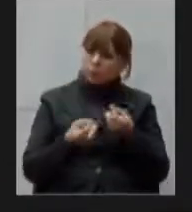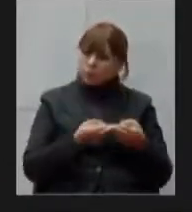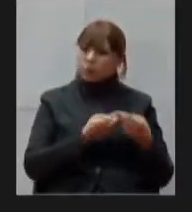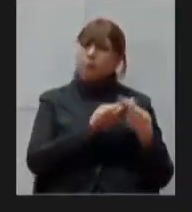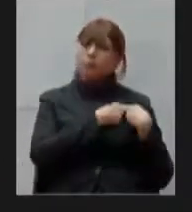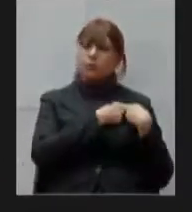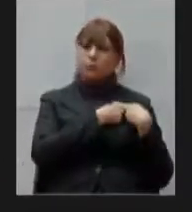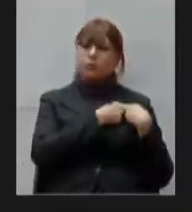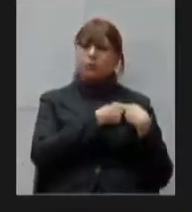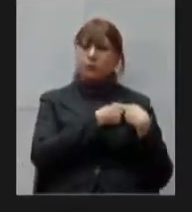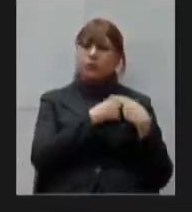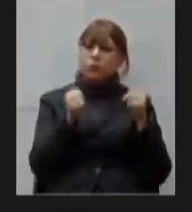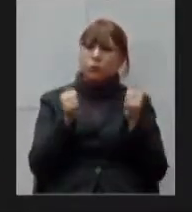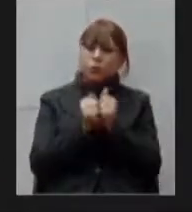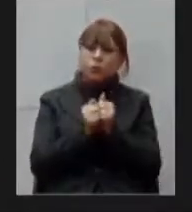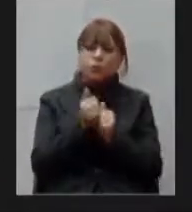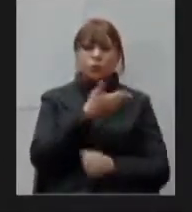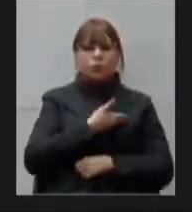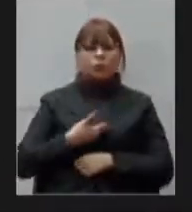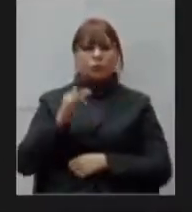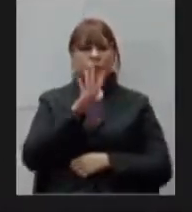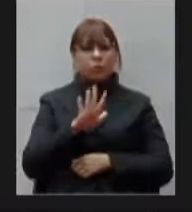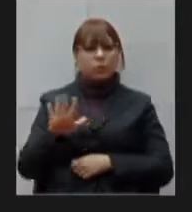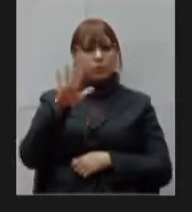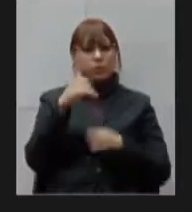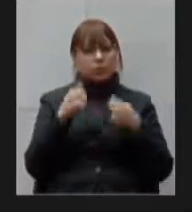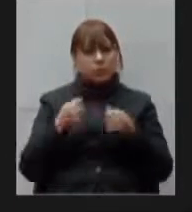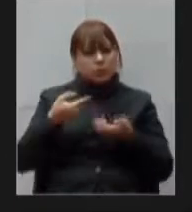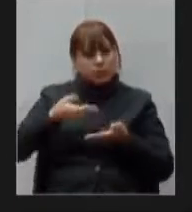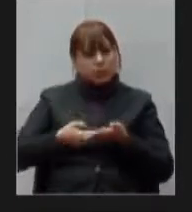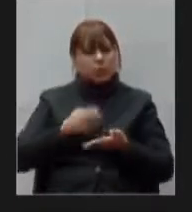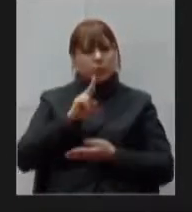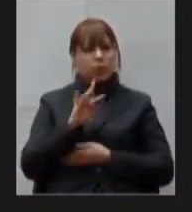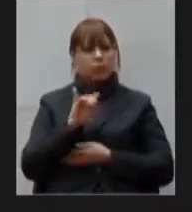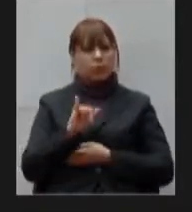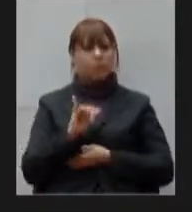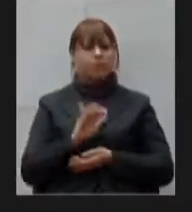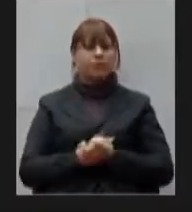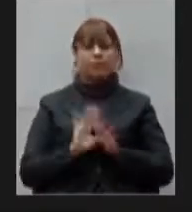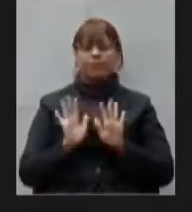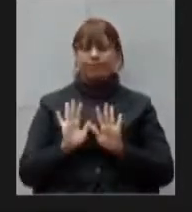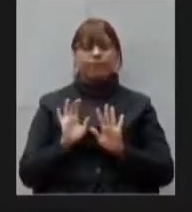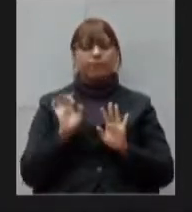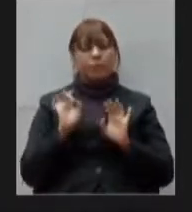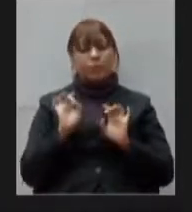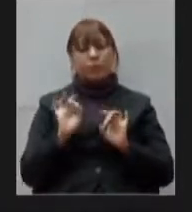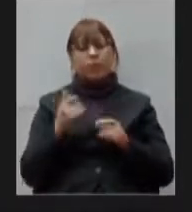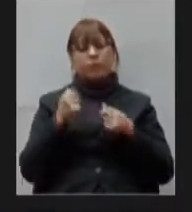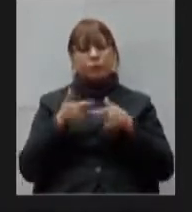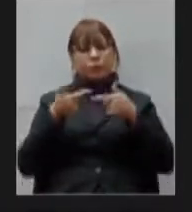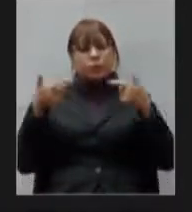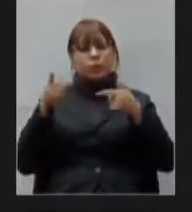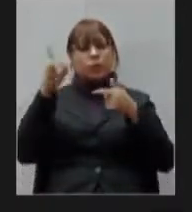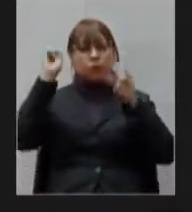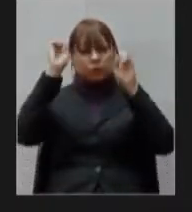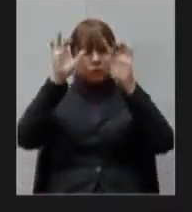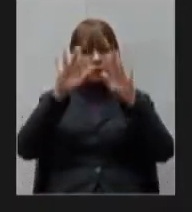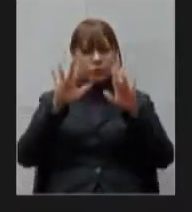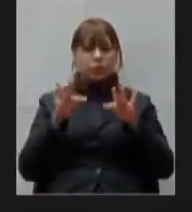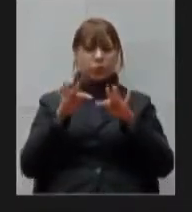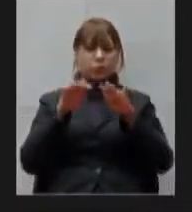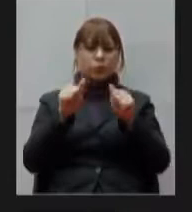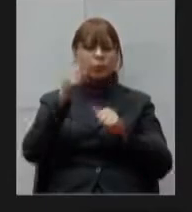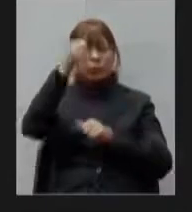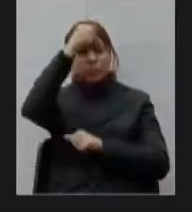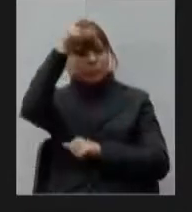federal credenciamento de leitos de TI no mais quero desejar boa sorte que Deus abençoe a todos os